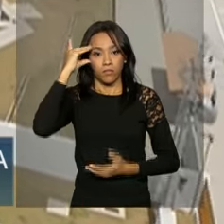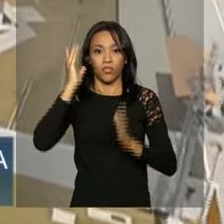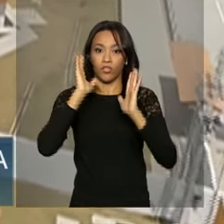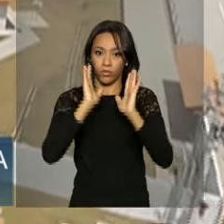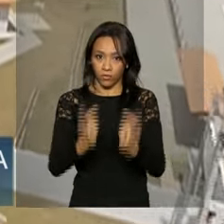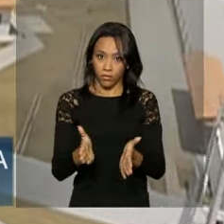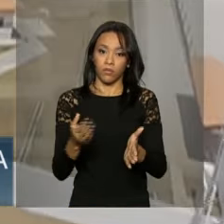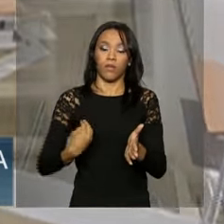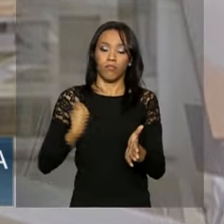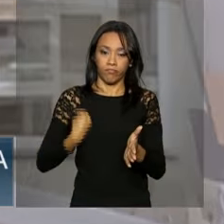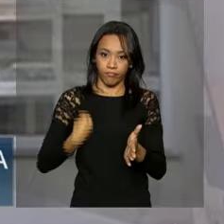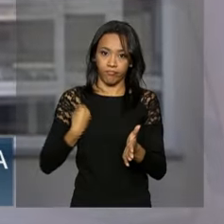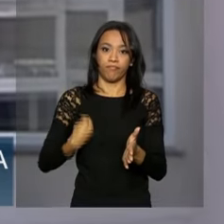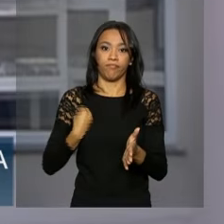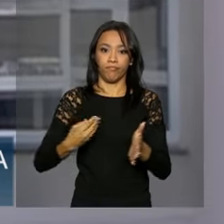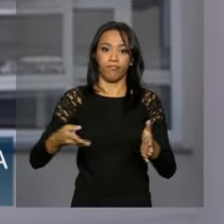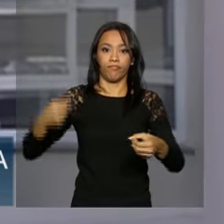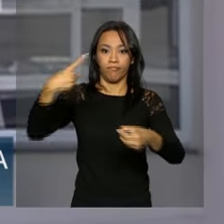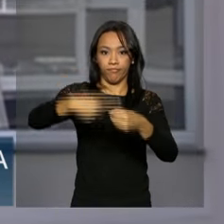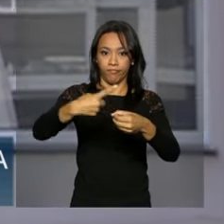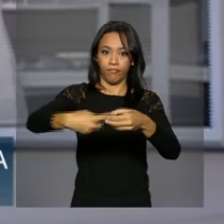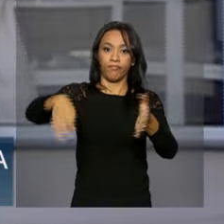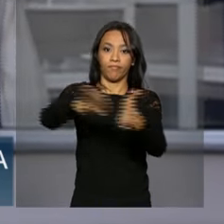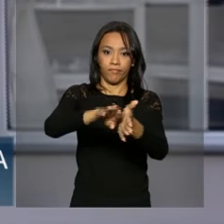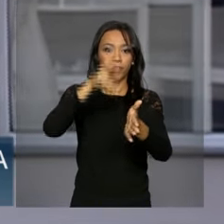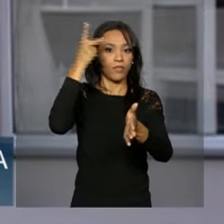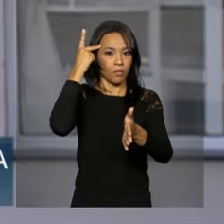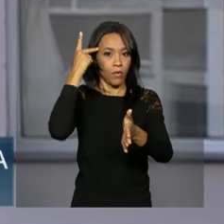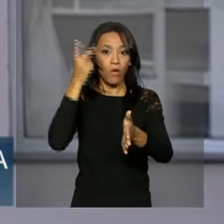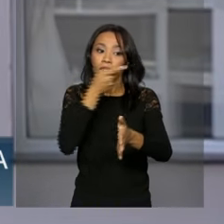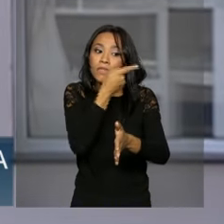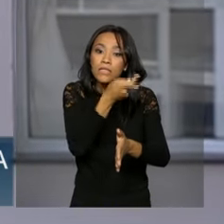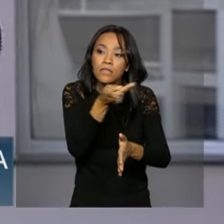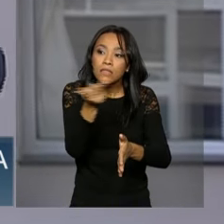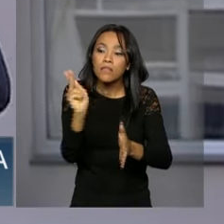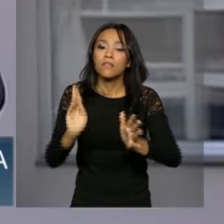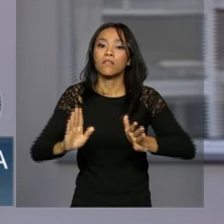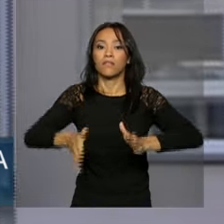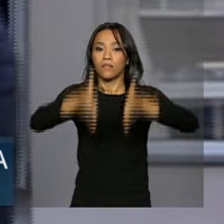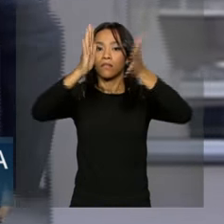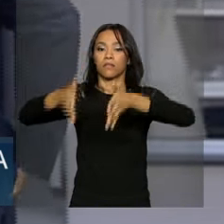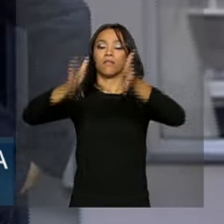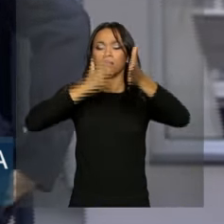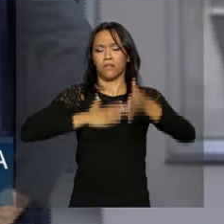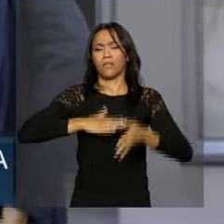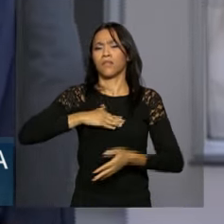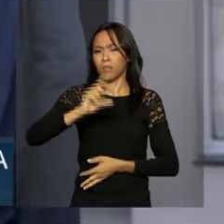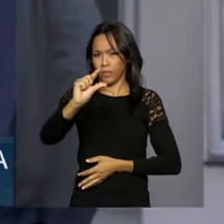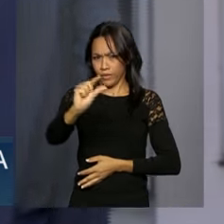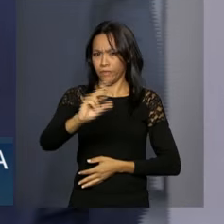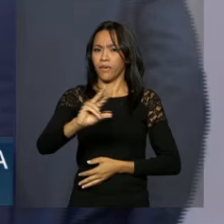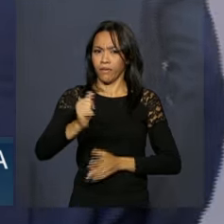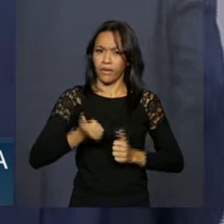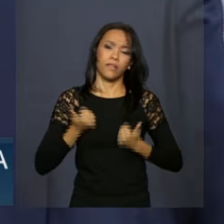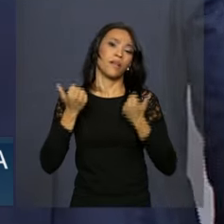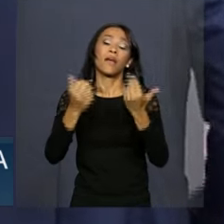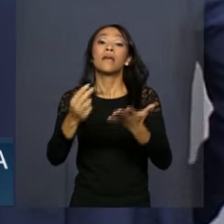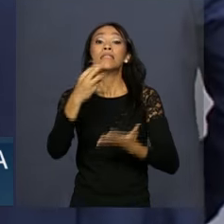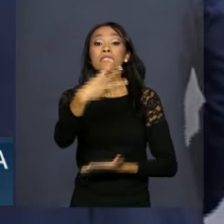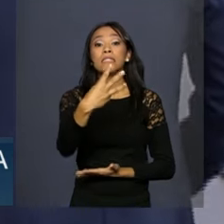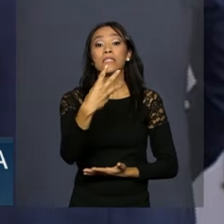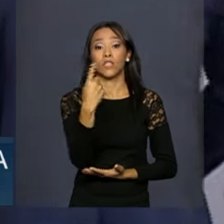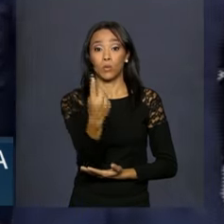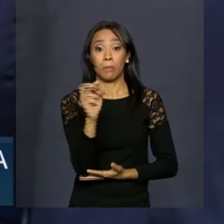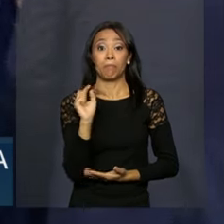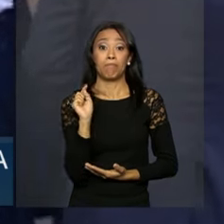Dayatuba, São Paulo, visitando uma das unidades que ela vai entregar daqui a pouquinho na cerimônia. 31 mil pessoas